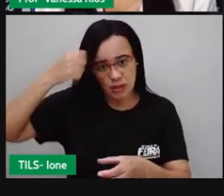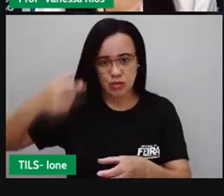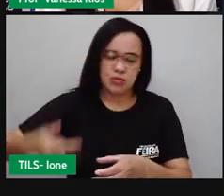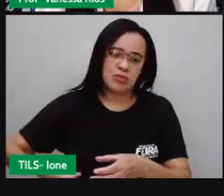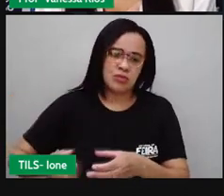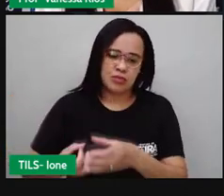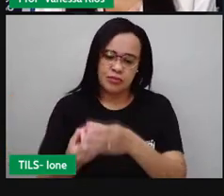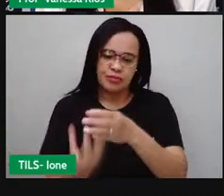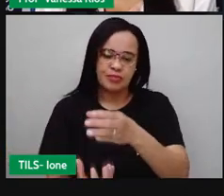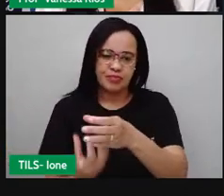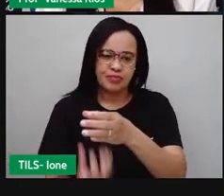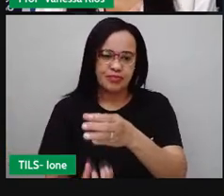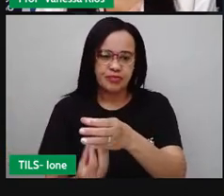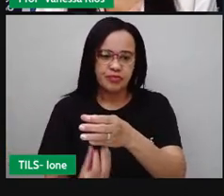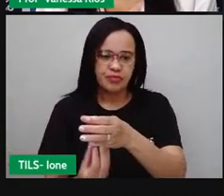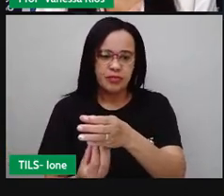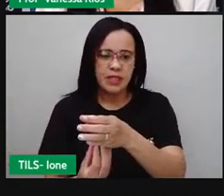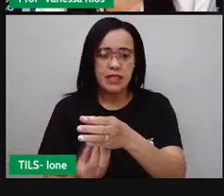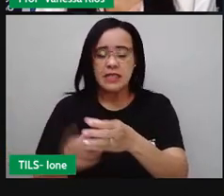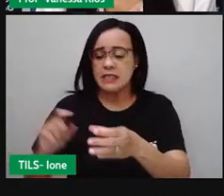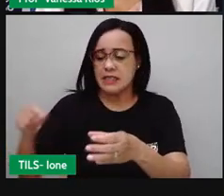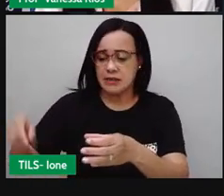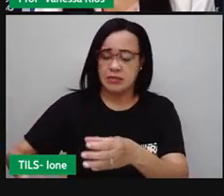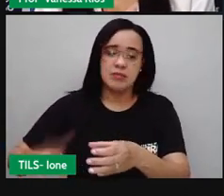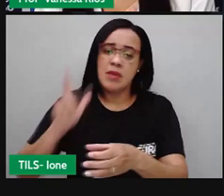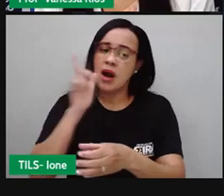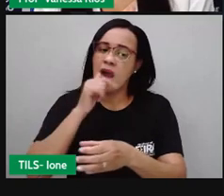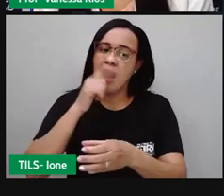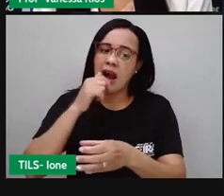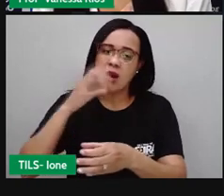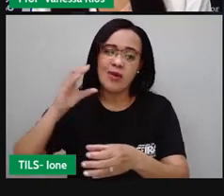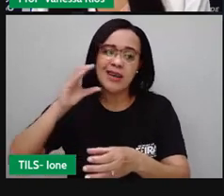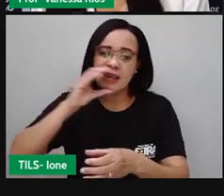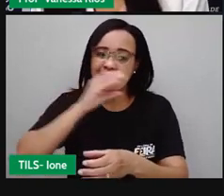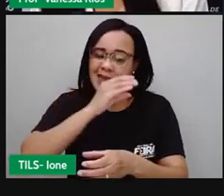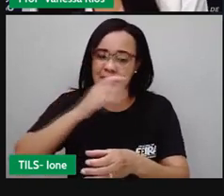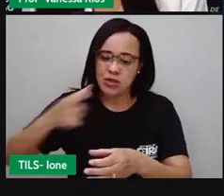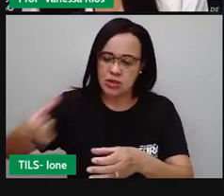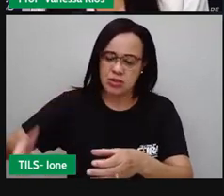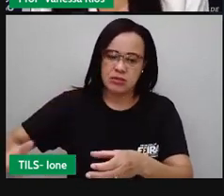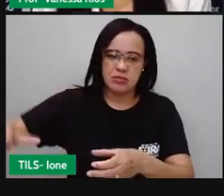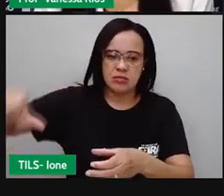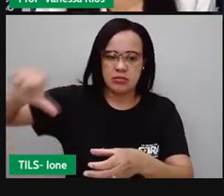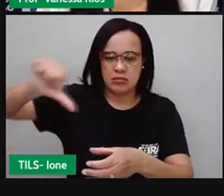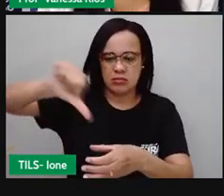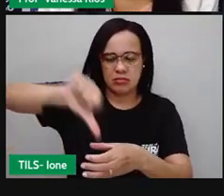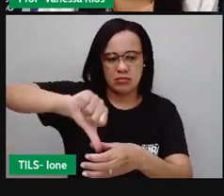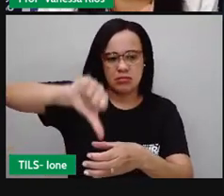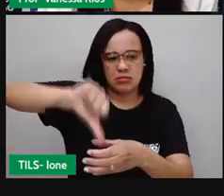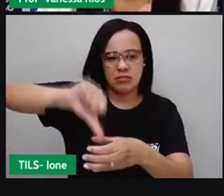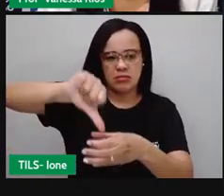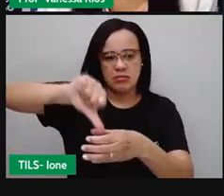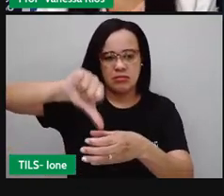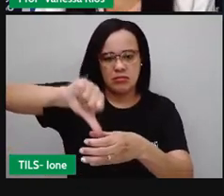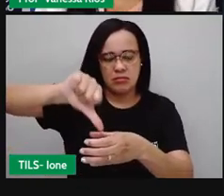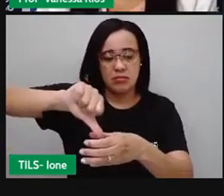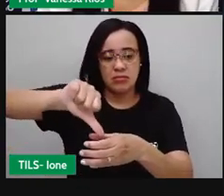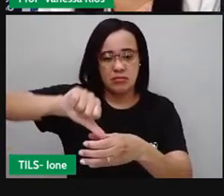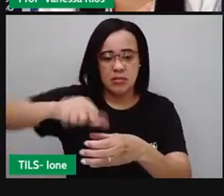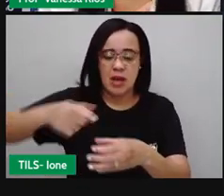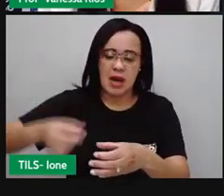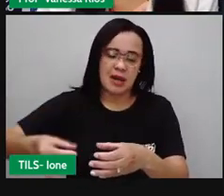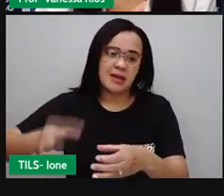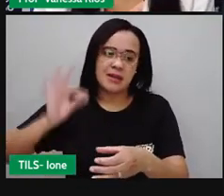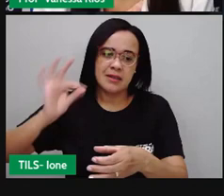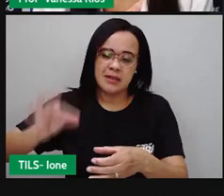E aí esse processo aí de filtração vai fazer com que lá embaixo na xícara, nesse caso aí na xícara, mas algumas vezes